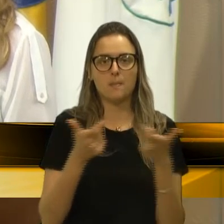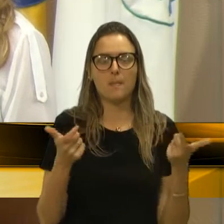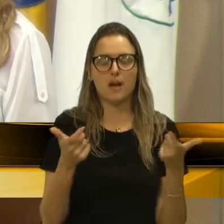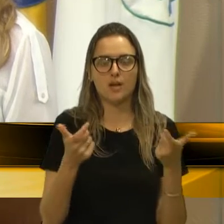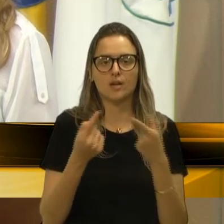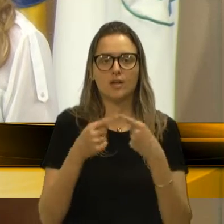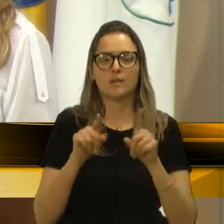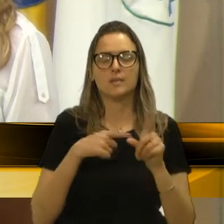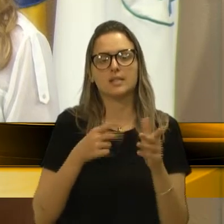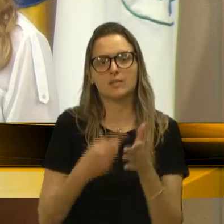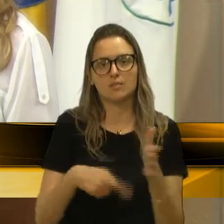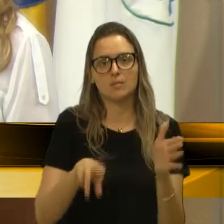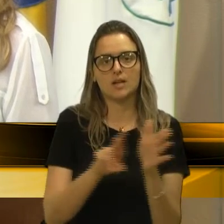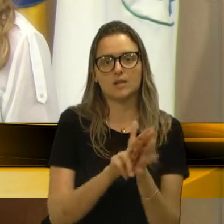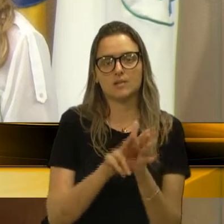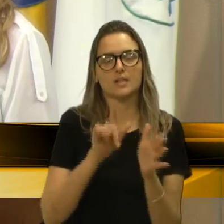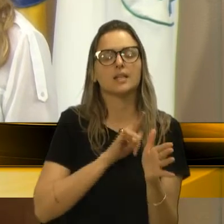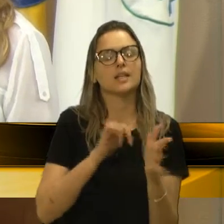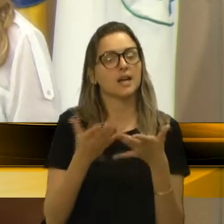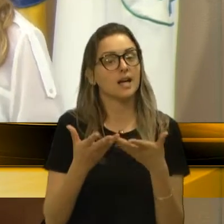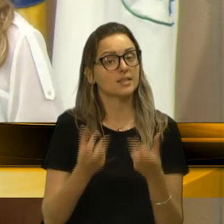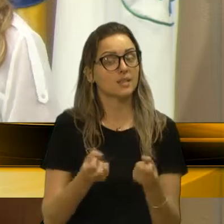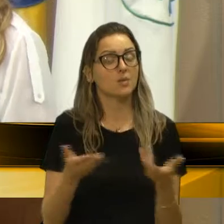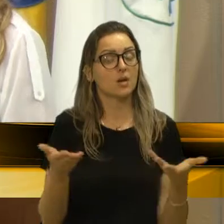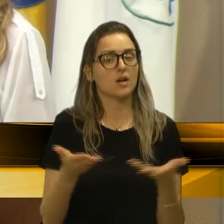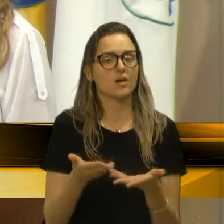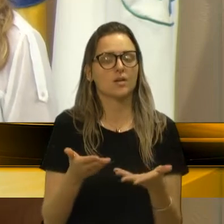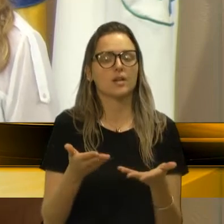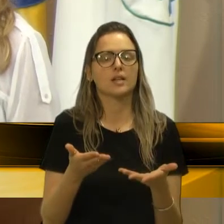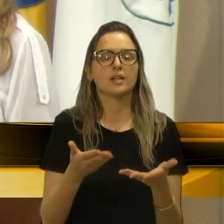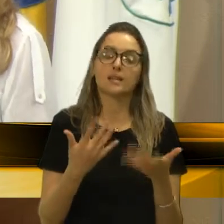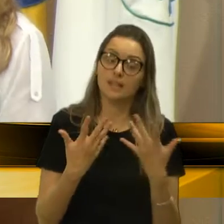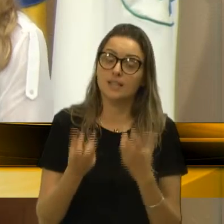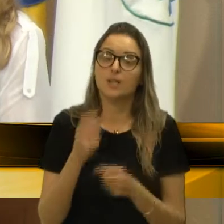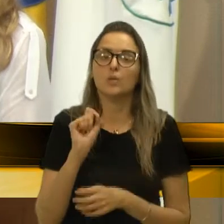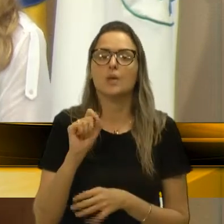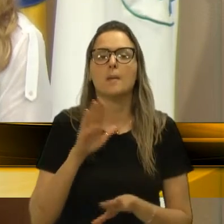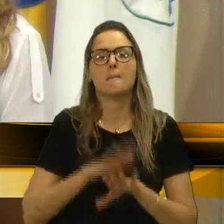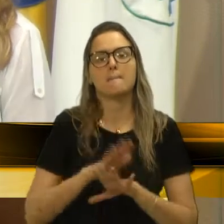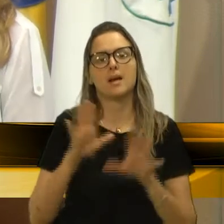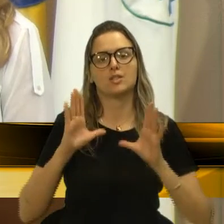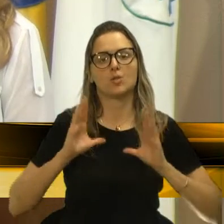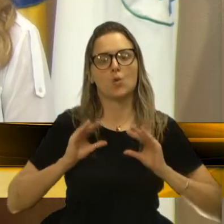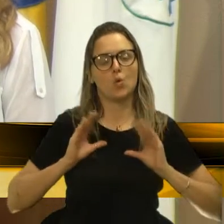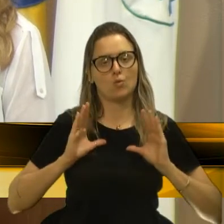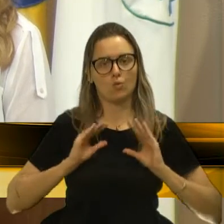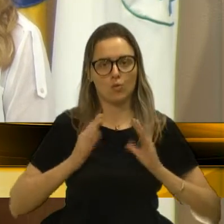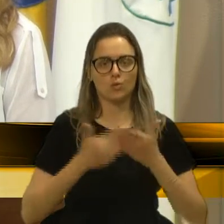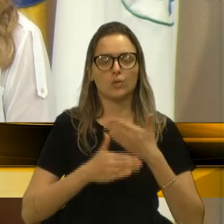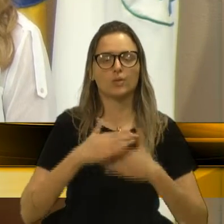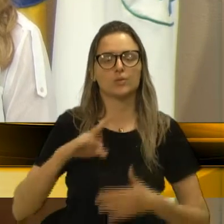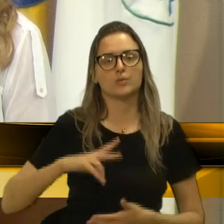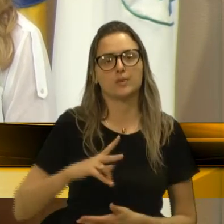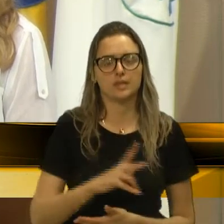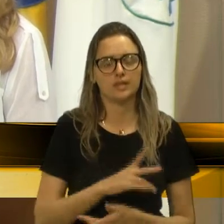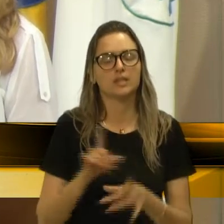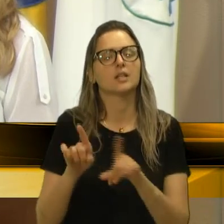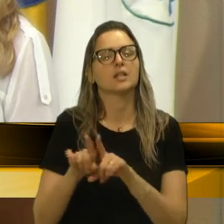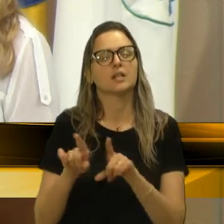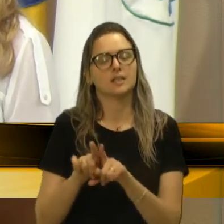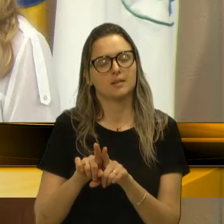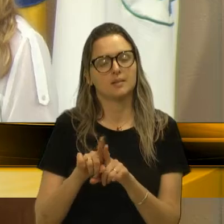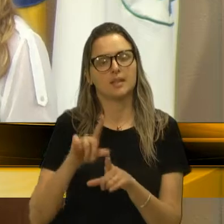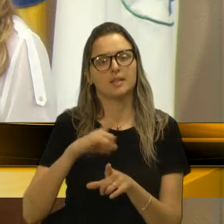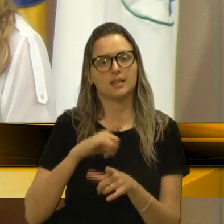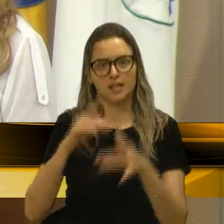uma revitalização que permitiu, agora, maior... que permite maior conforto aos pacientes e também estar dentro